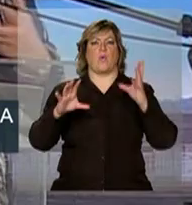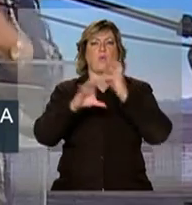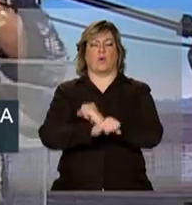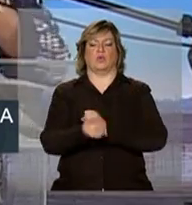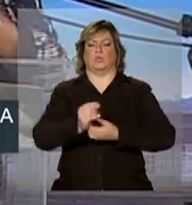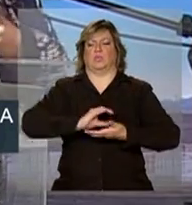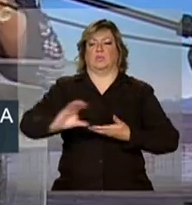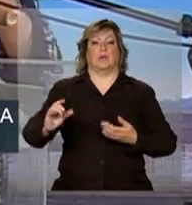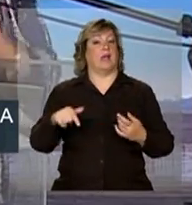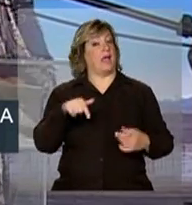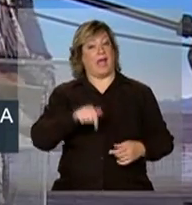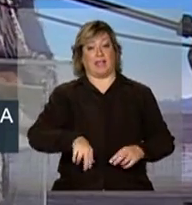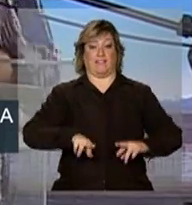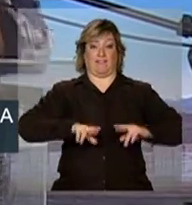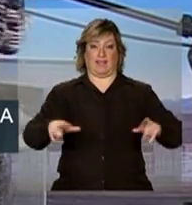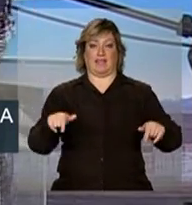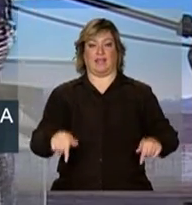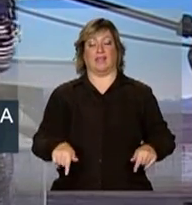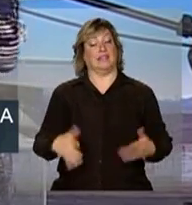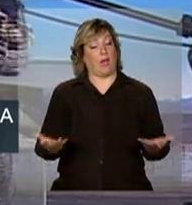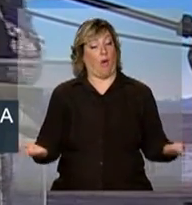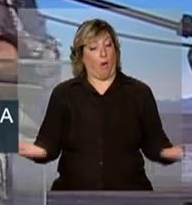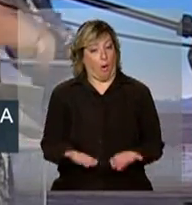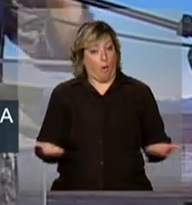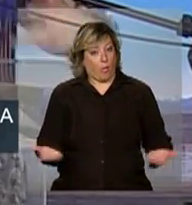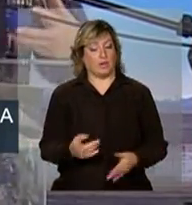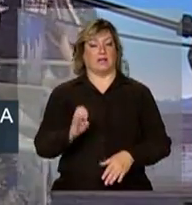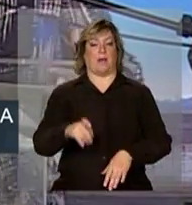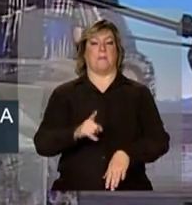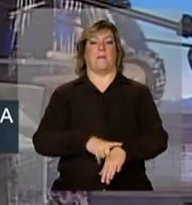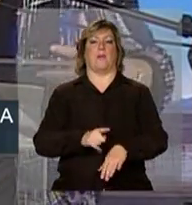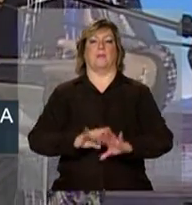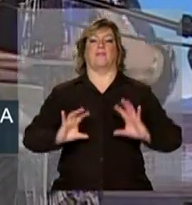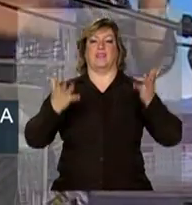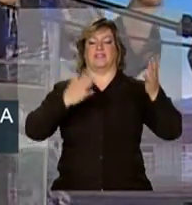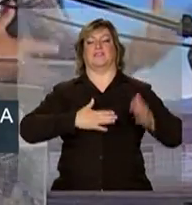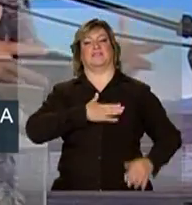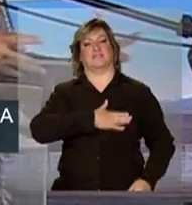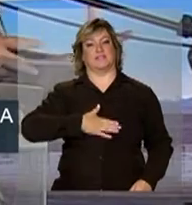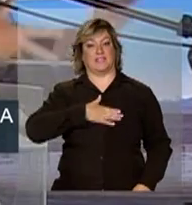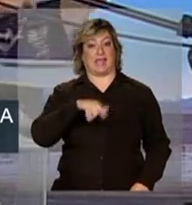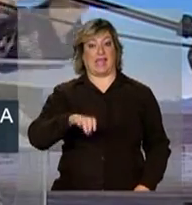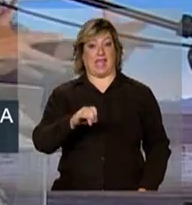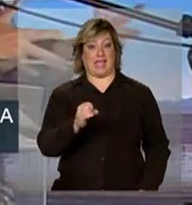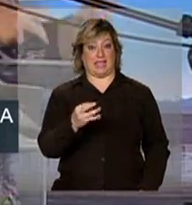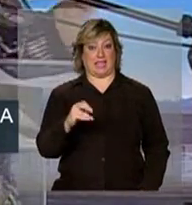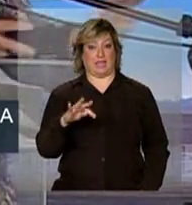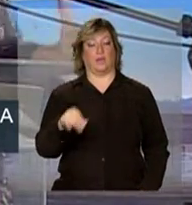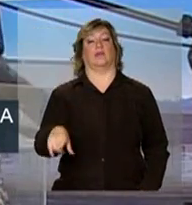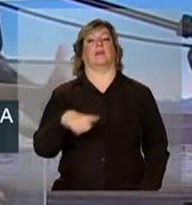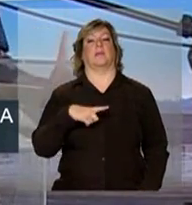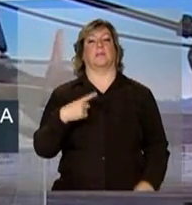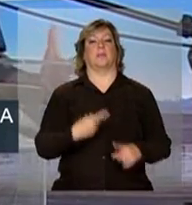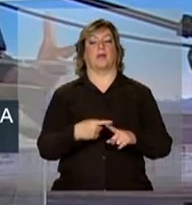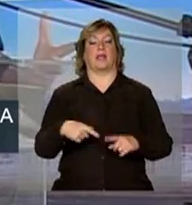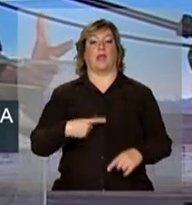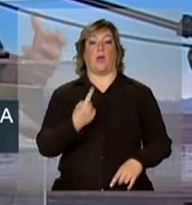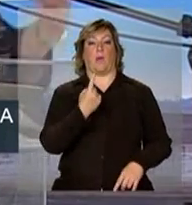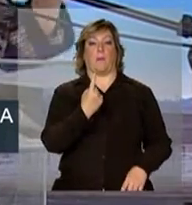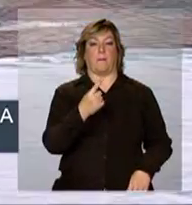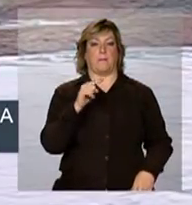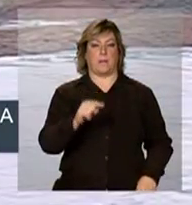dinheiro. Então, hoje é o momento da gente comemorar estreito, porque é 1.087,